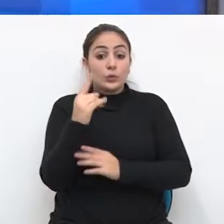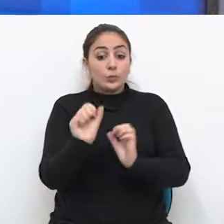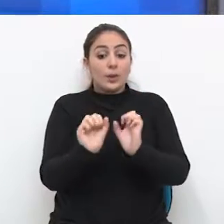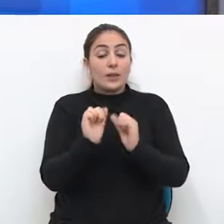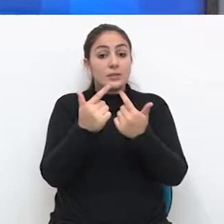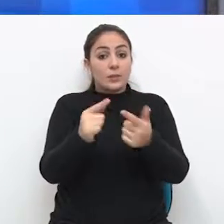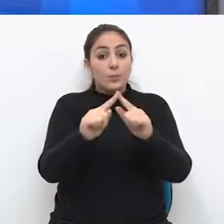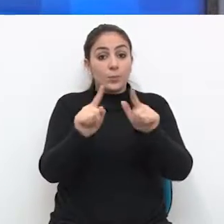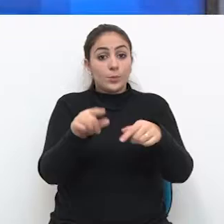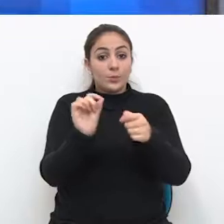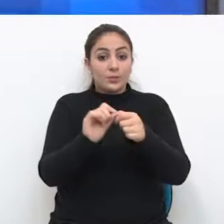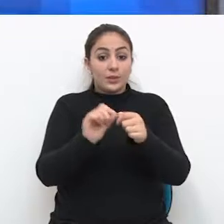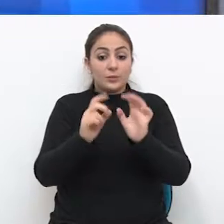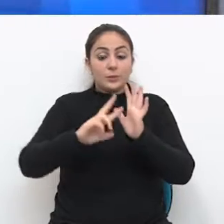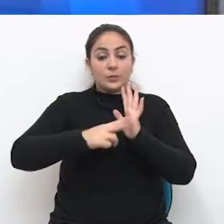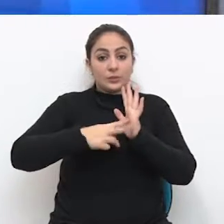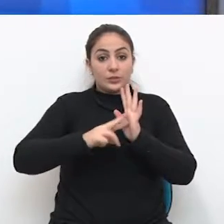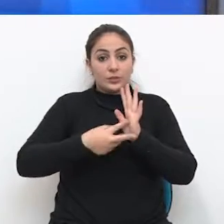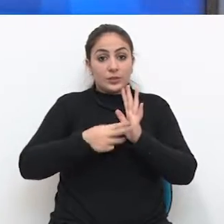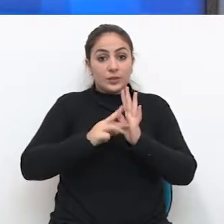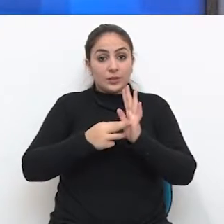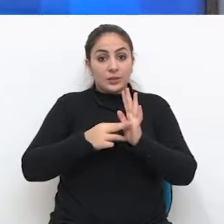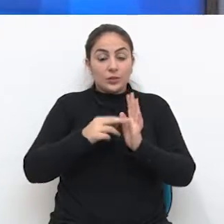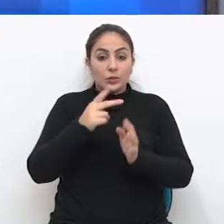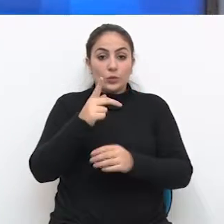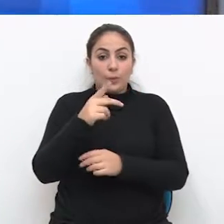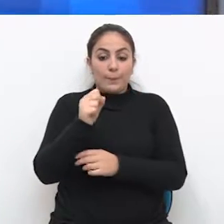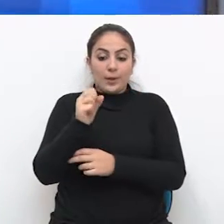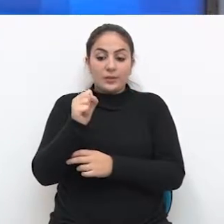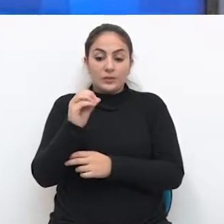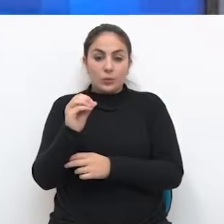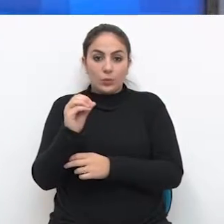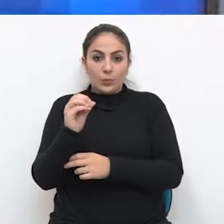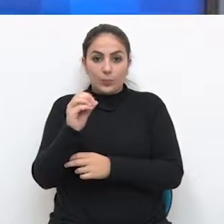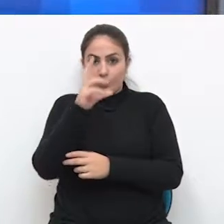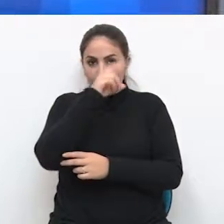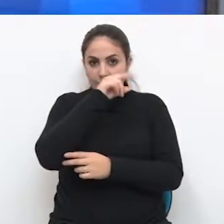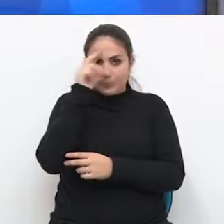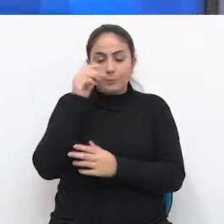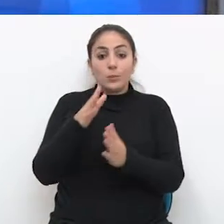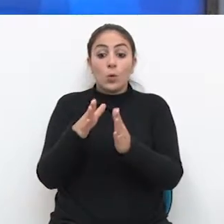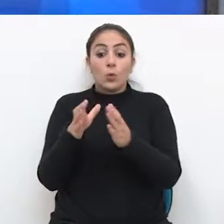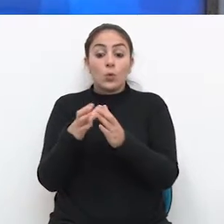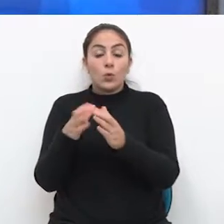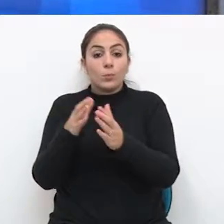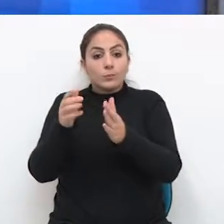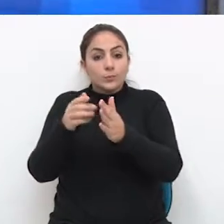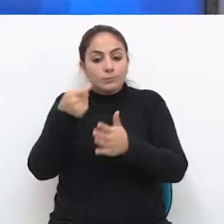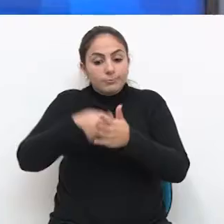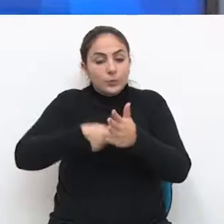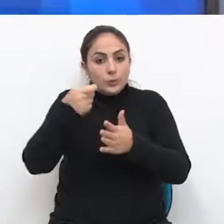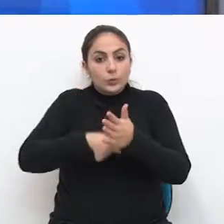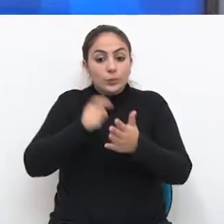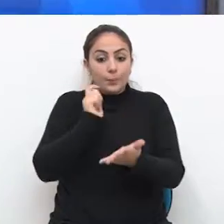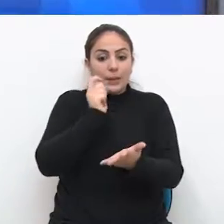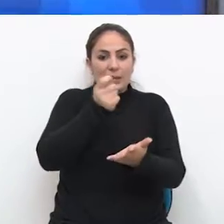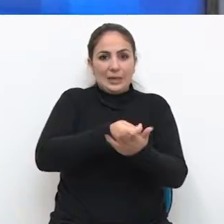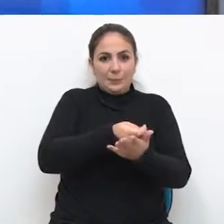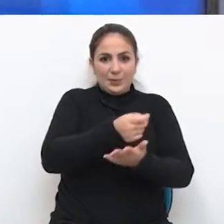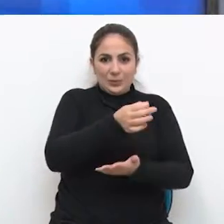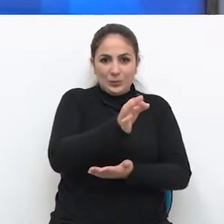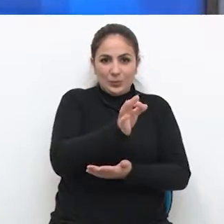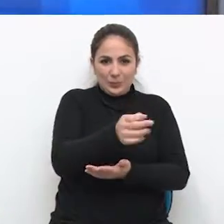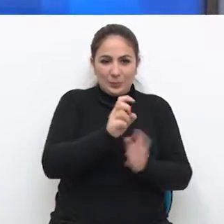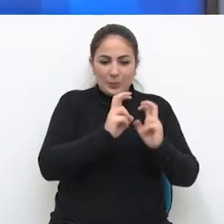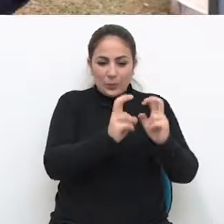último ato público realizado pelo sindicato no Paço Municipal. A categoria reivindica o pagamento do vale-transporte